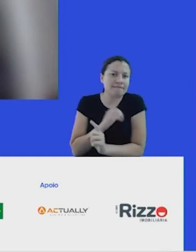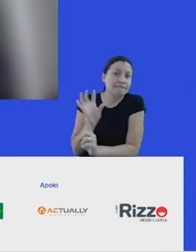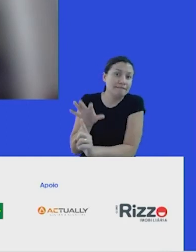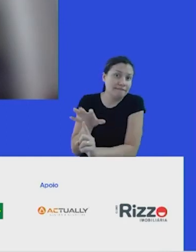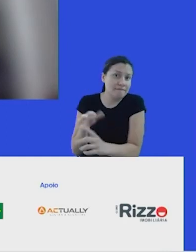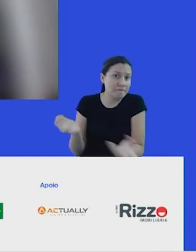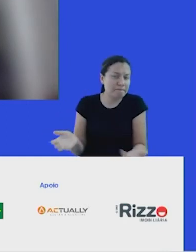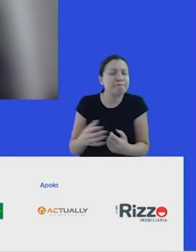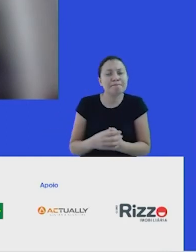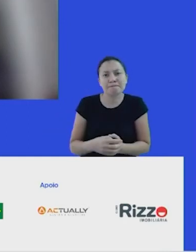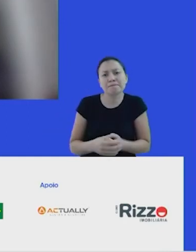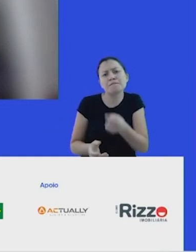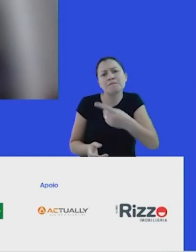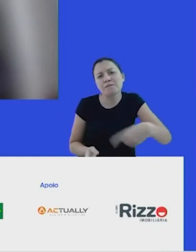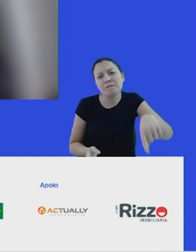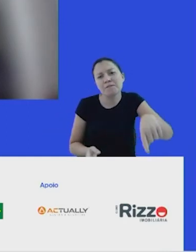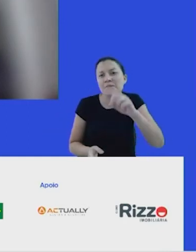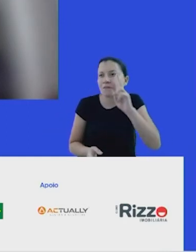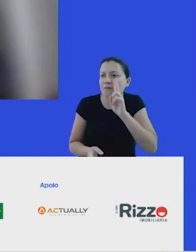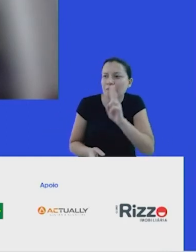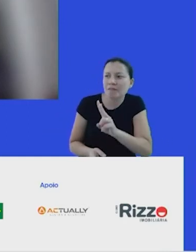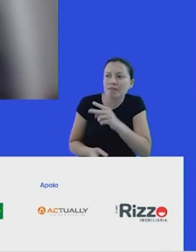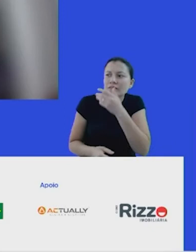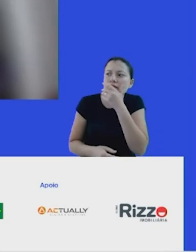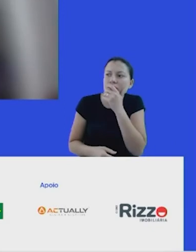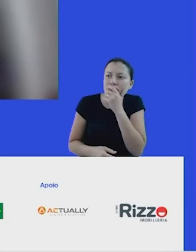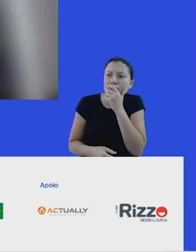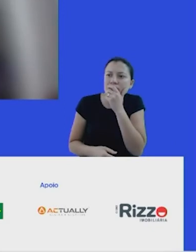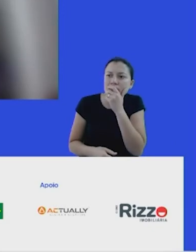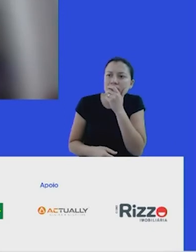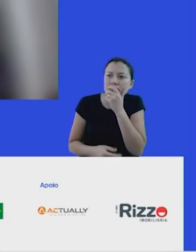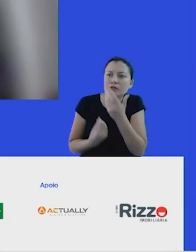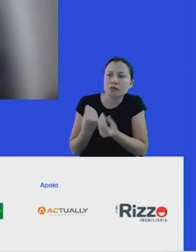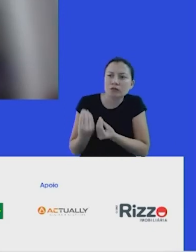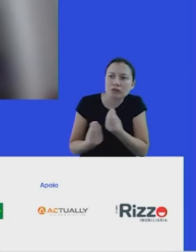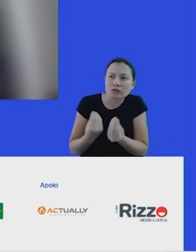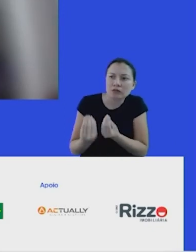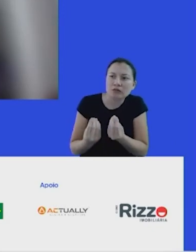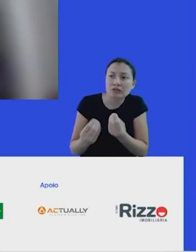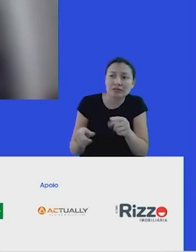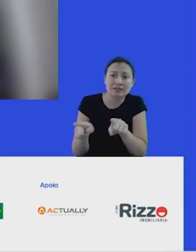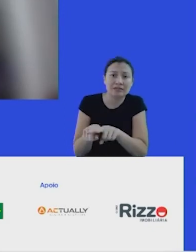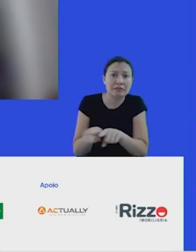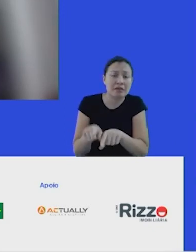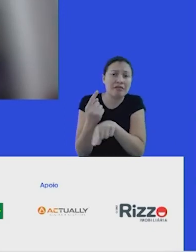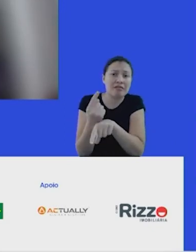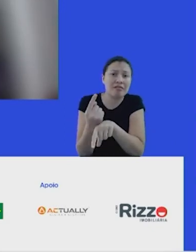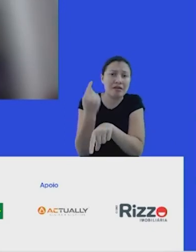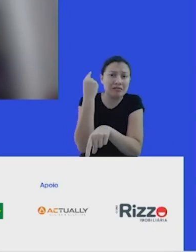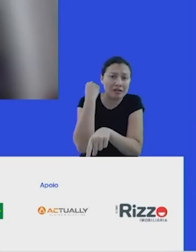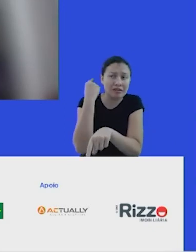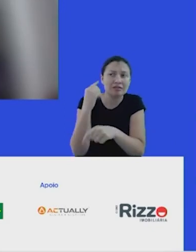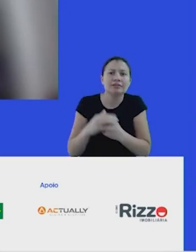E a gente quando vê aí o CEO do BlackRock fazendo esse chamado, quando começou lá atrás, com o próprio